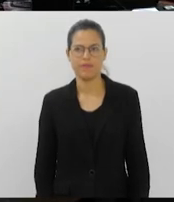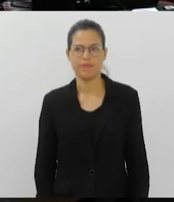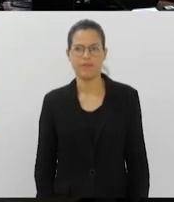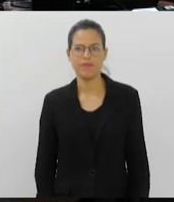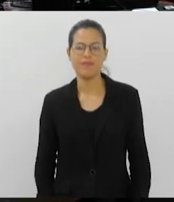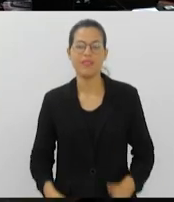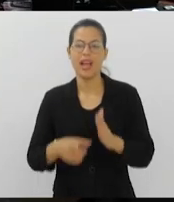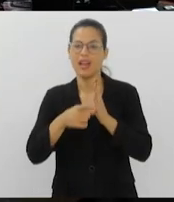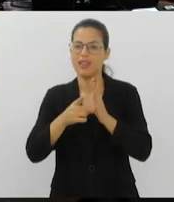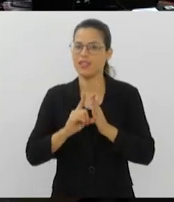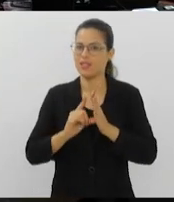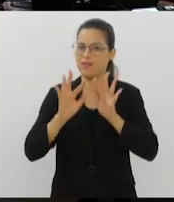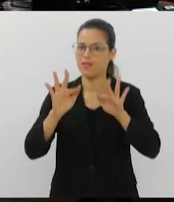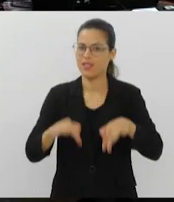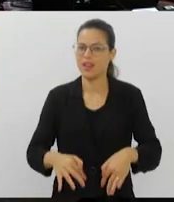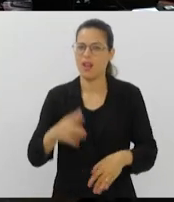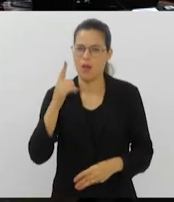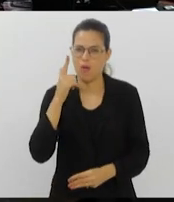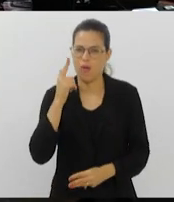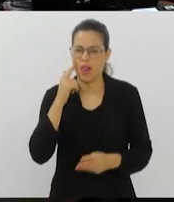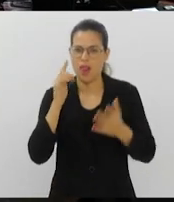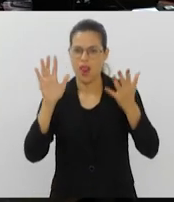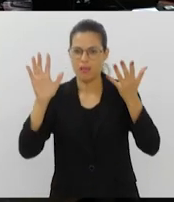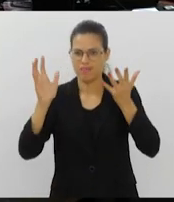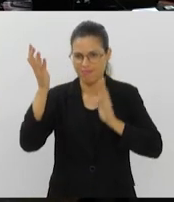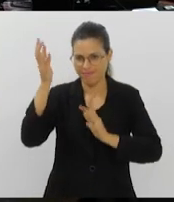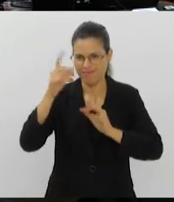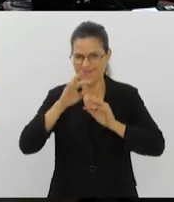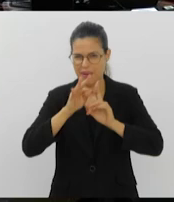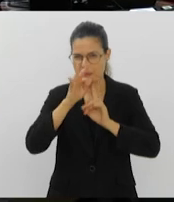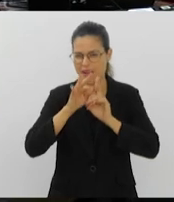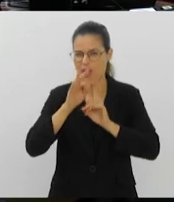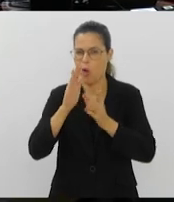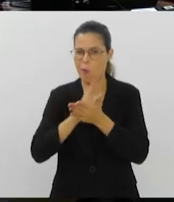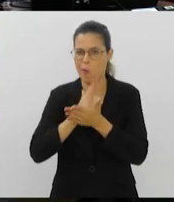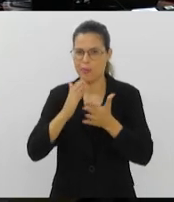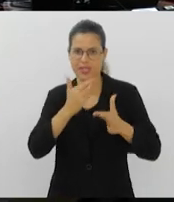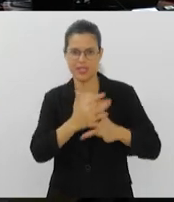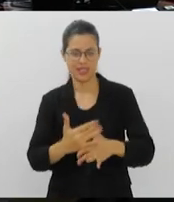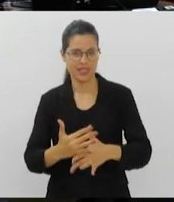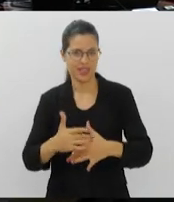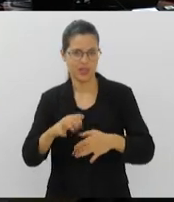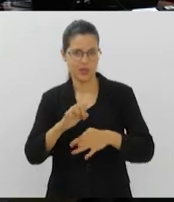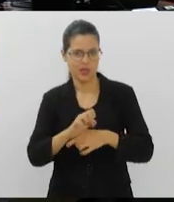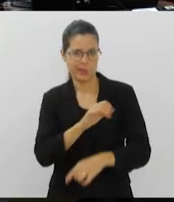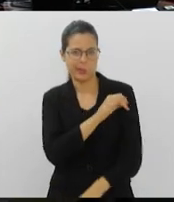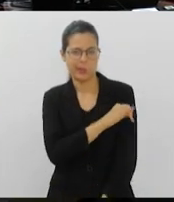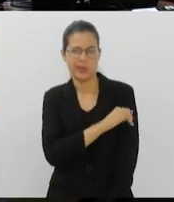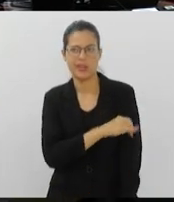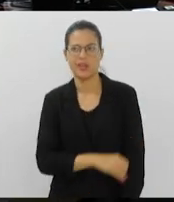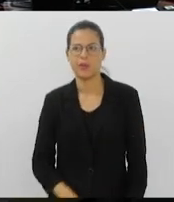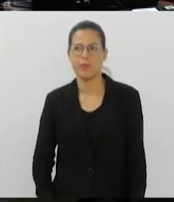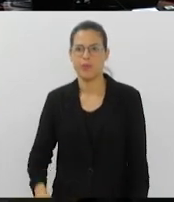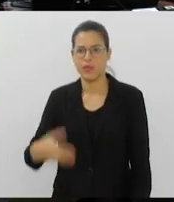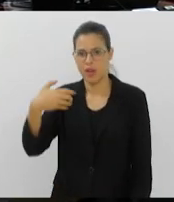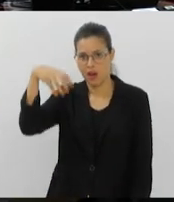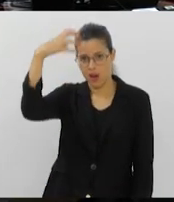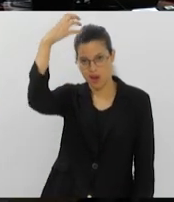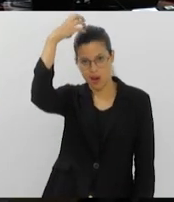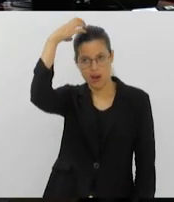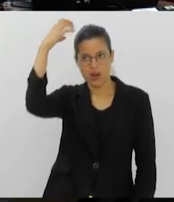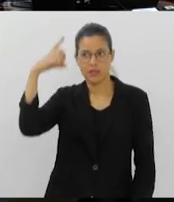Antes de encerrar, vamos dar uma olhada no tempo em algumas cidades aqui do estado do Rio de Janeiro. Angra dos Reis, temos